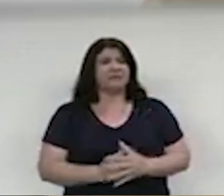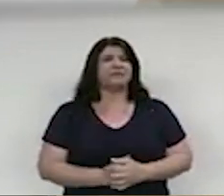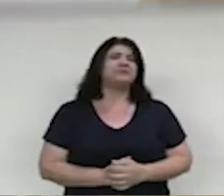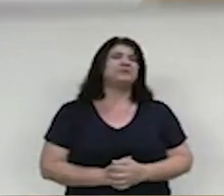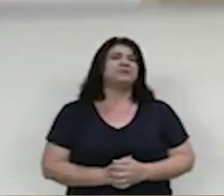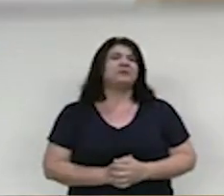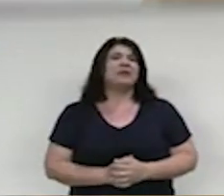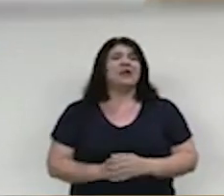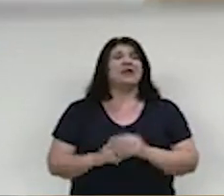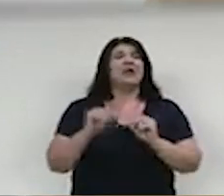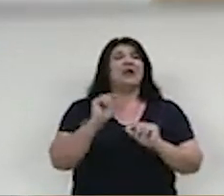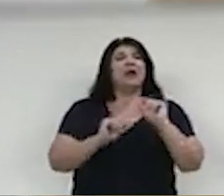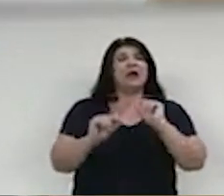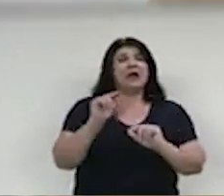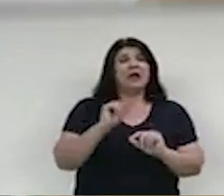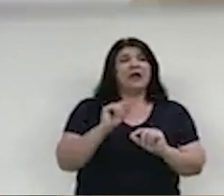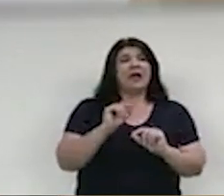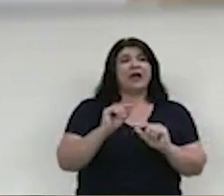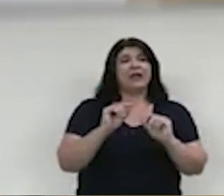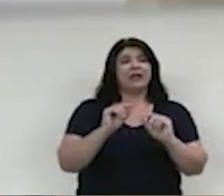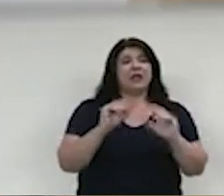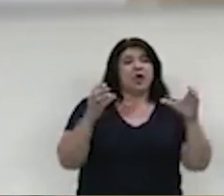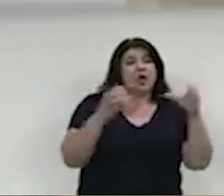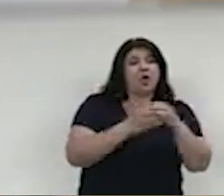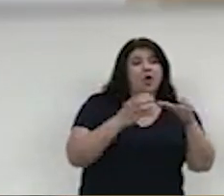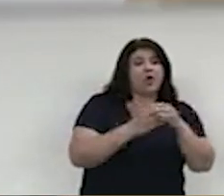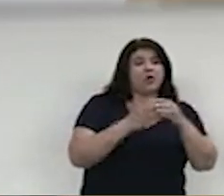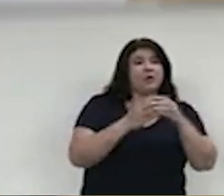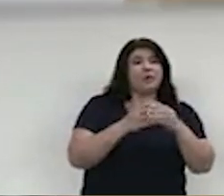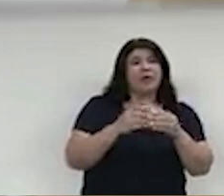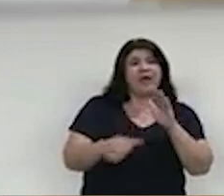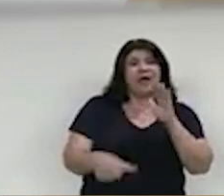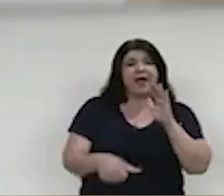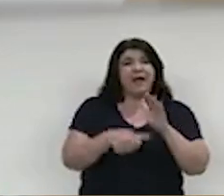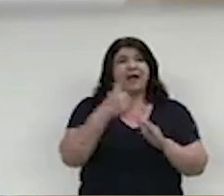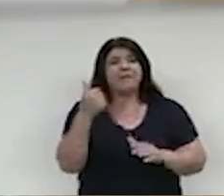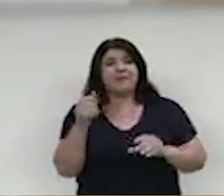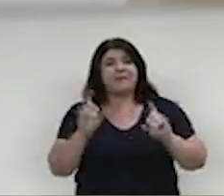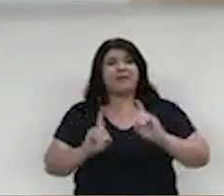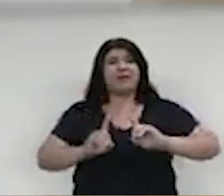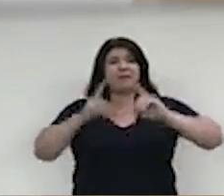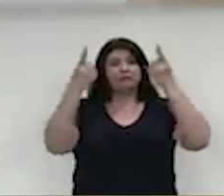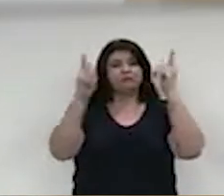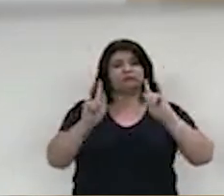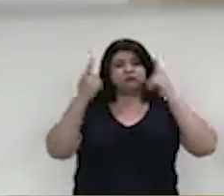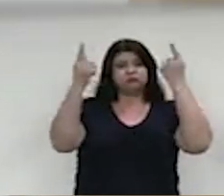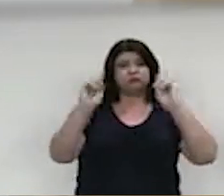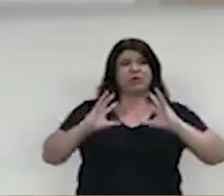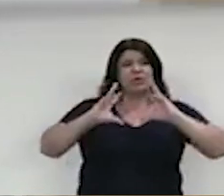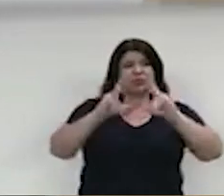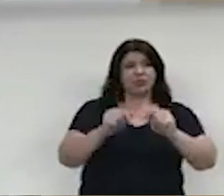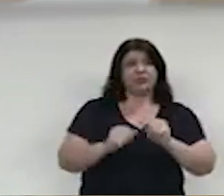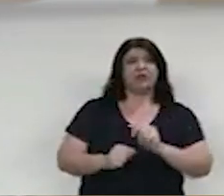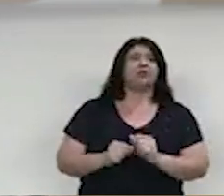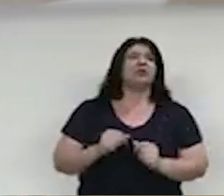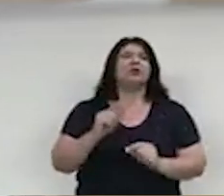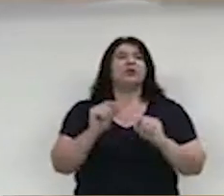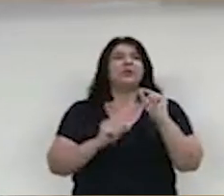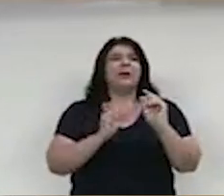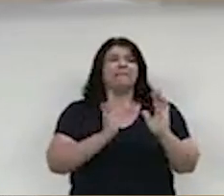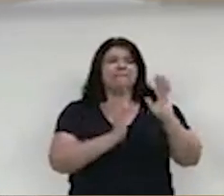decretou a primeira greve geral do funcionalismo de Praia Grande com adesão, no primeiro momento, de mais de 70% do